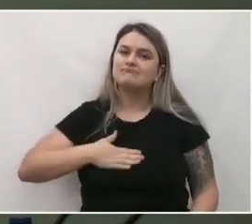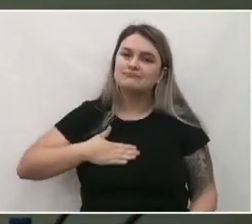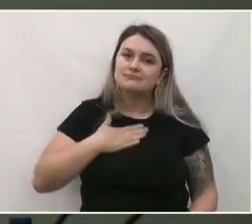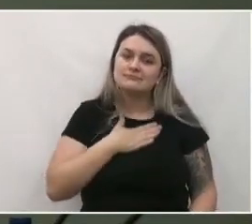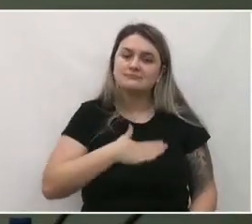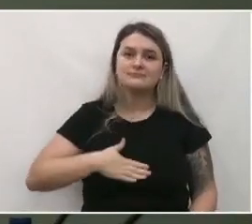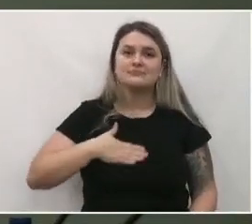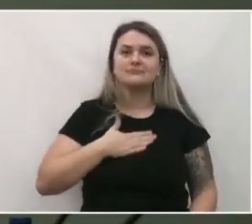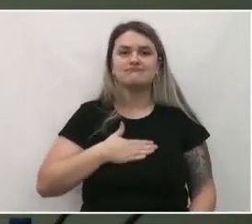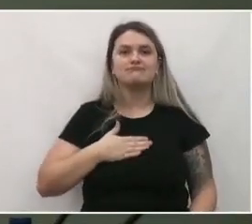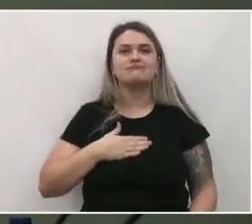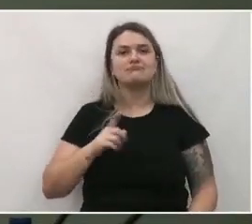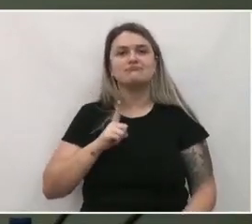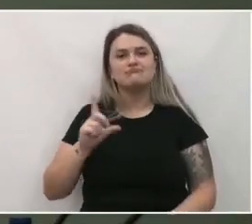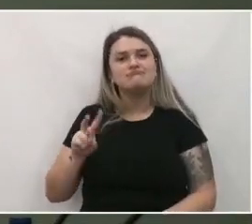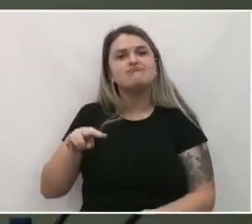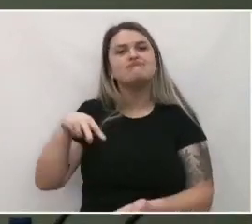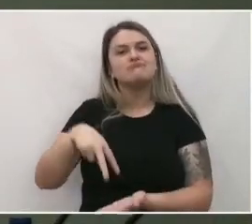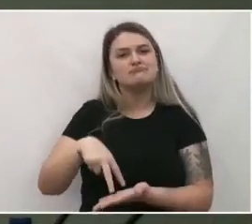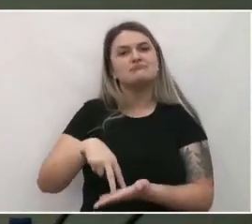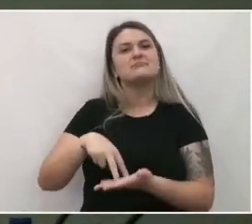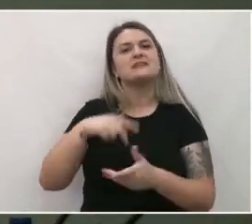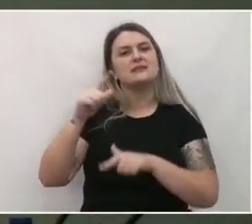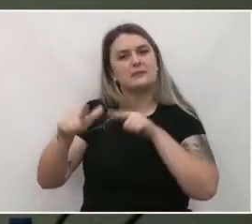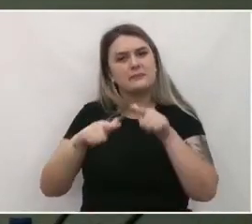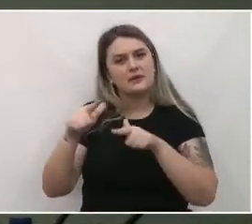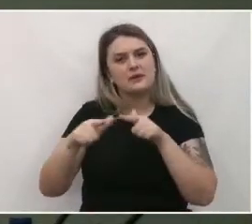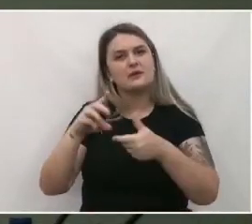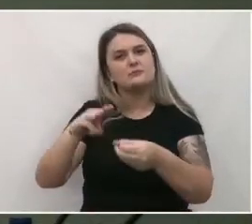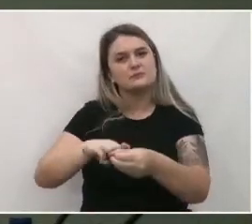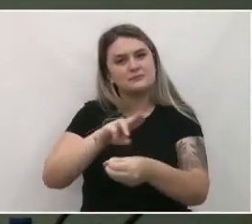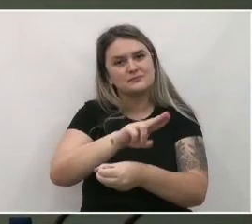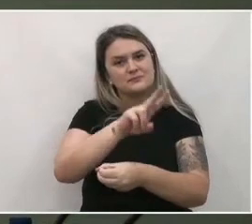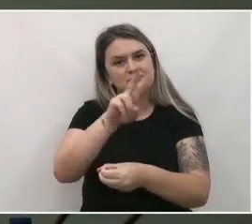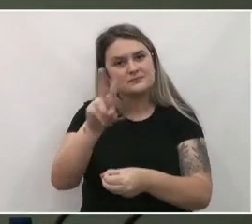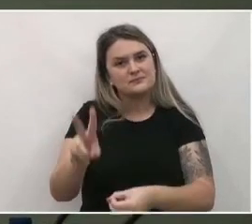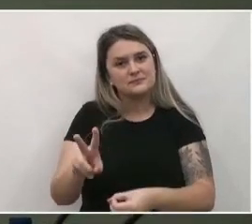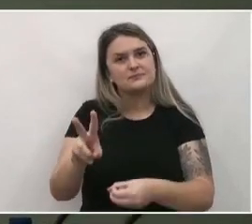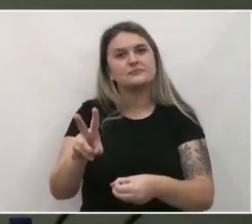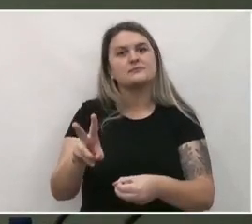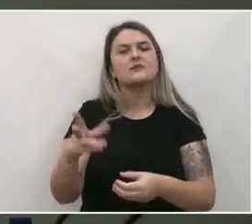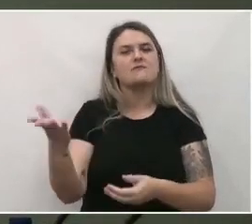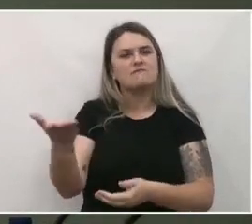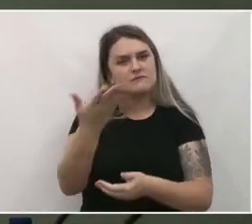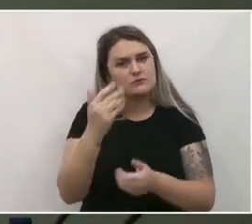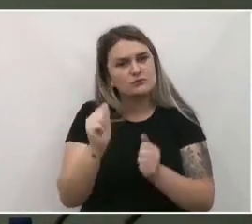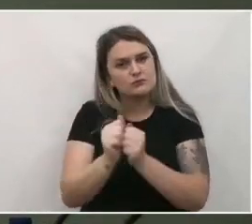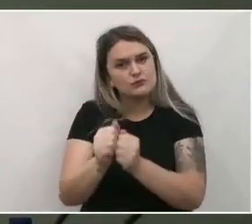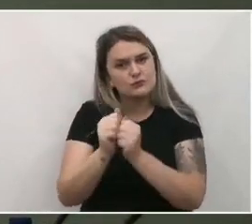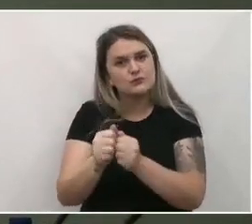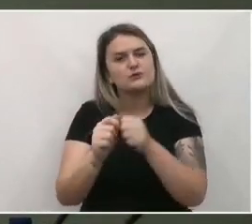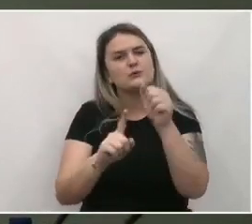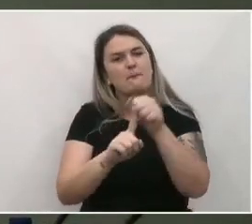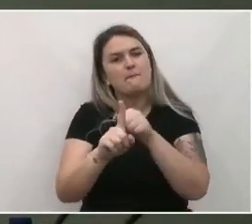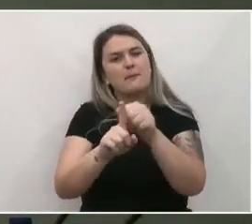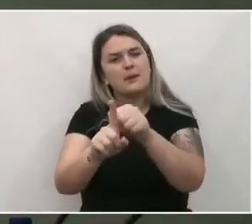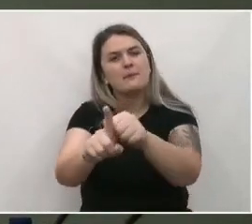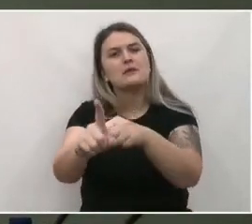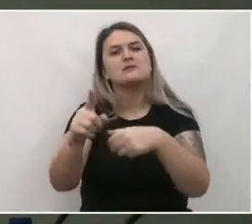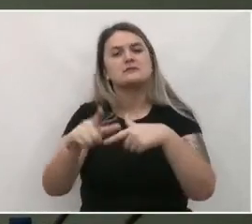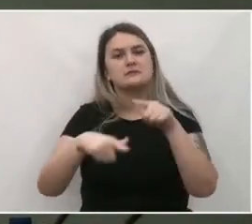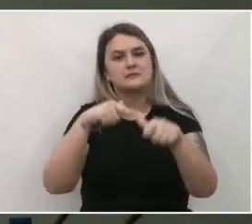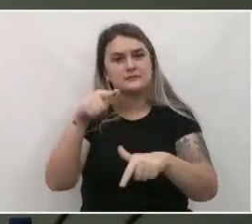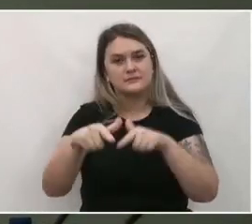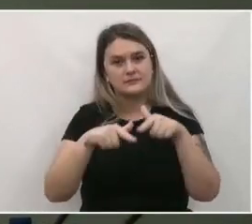estarmos trabalhando no município de vocês, a Dinosa Vitória. Vamos estar juntos durante alguns meses de trabalho.